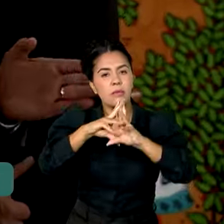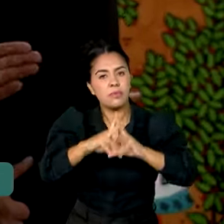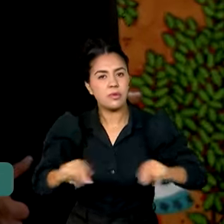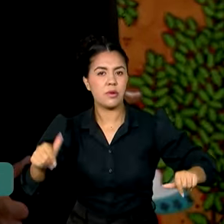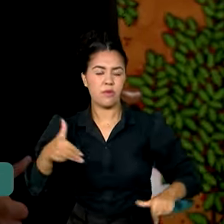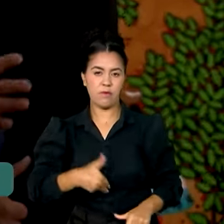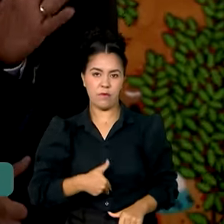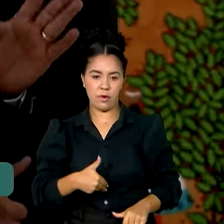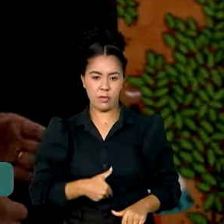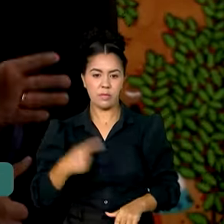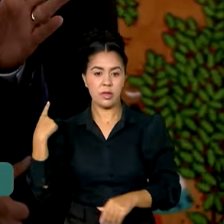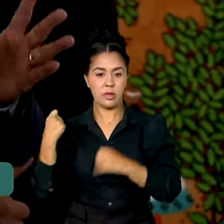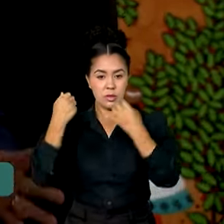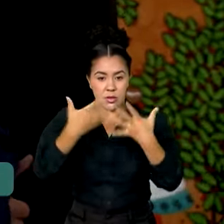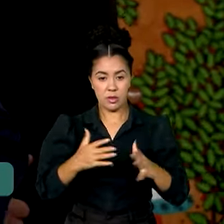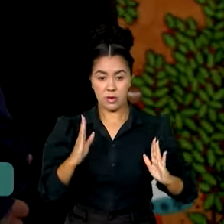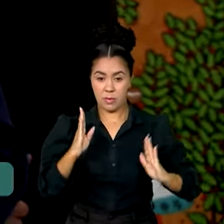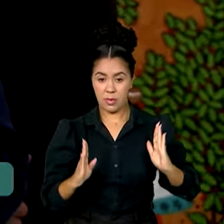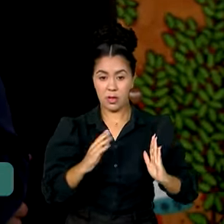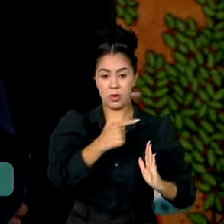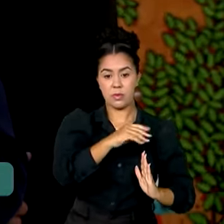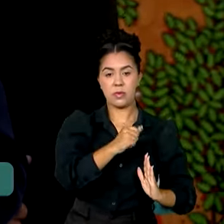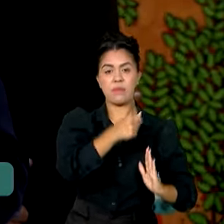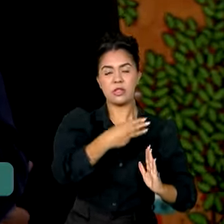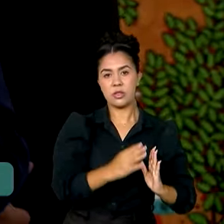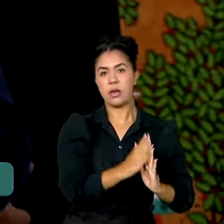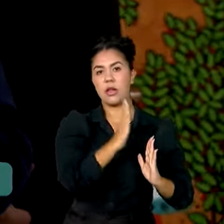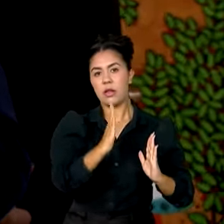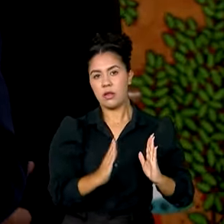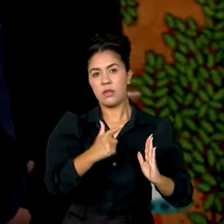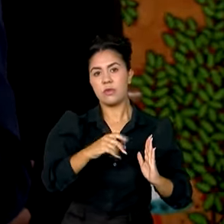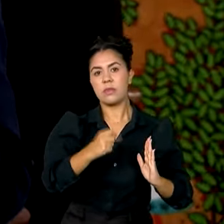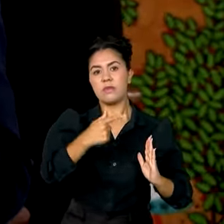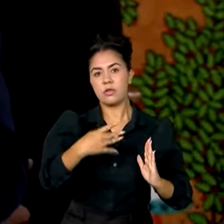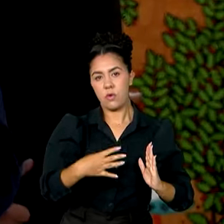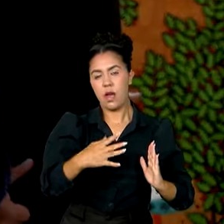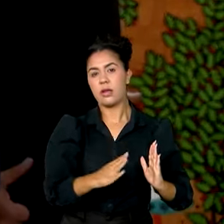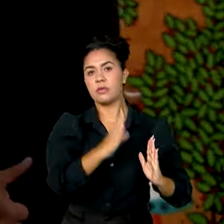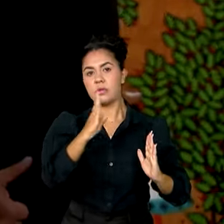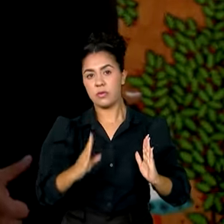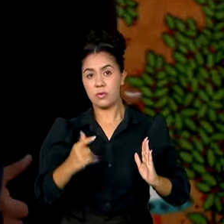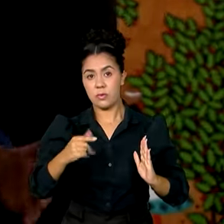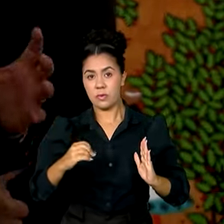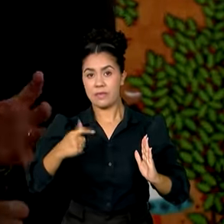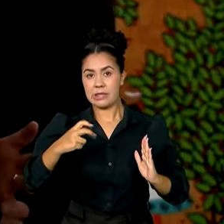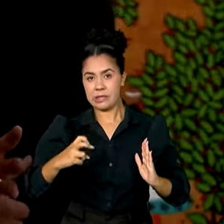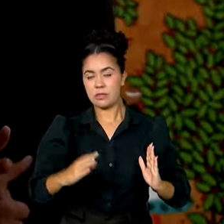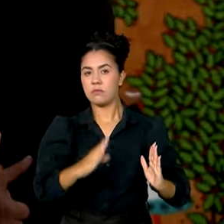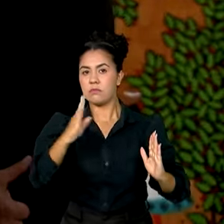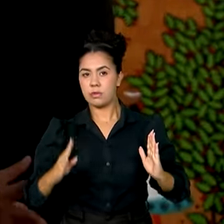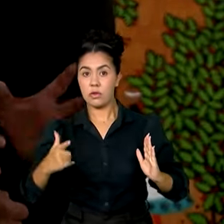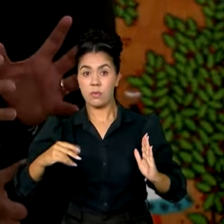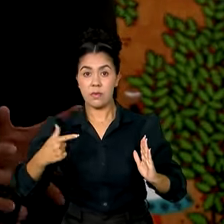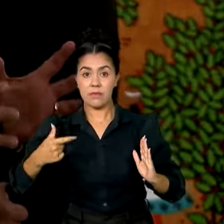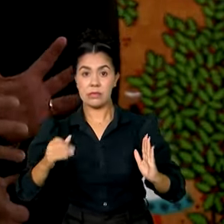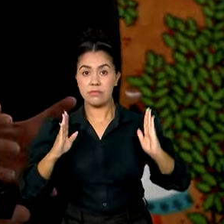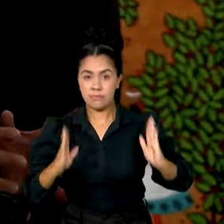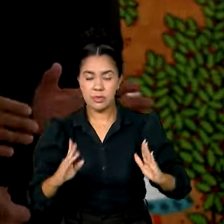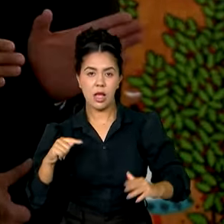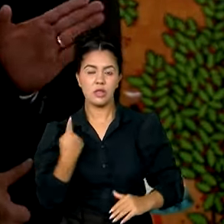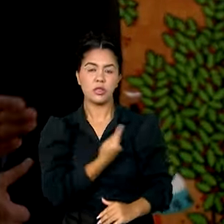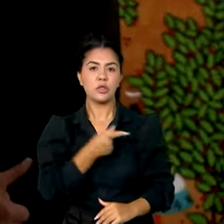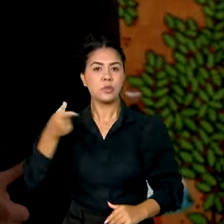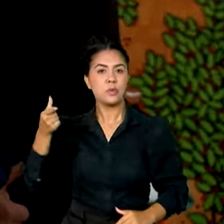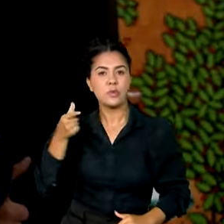no triênio 23, 24, 25 ou quem sabe 26, alcançamos o primeiro